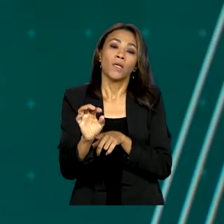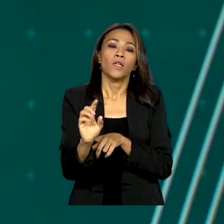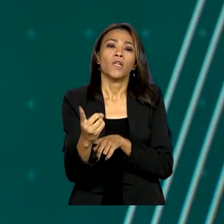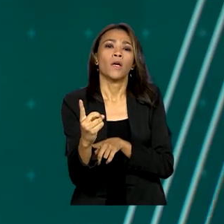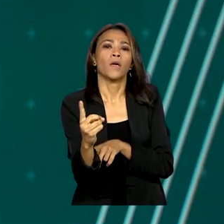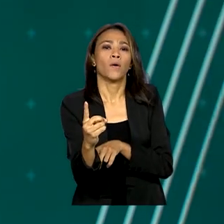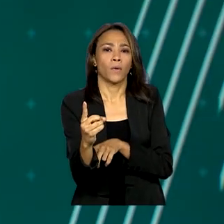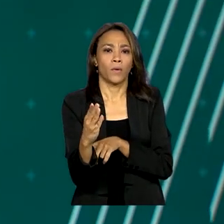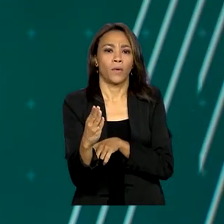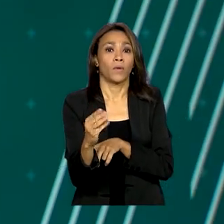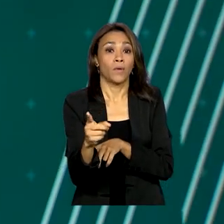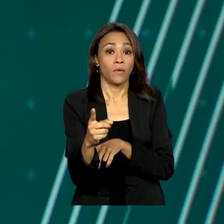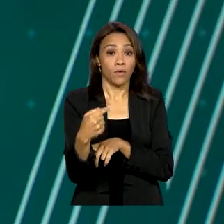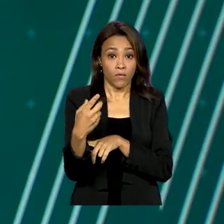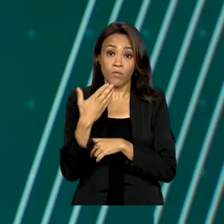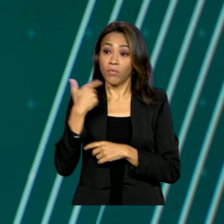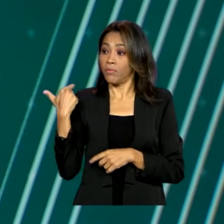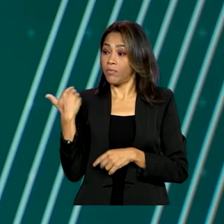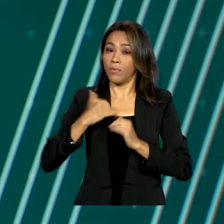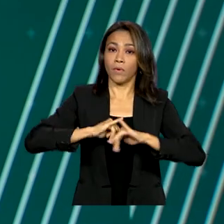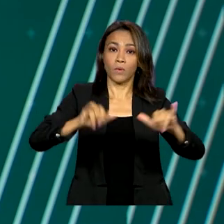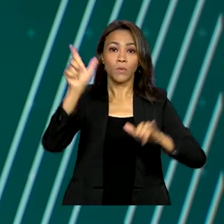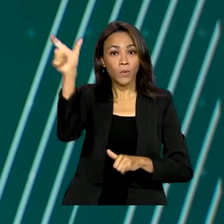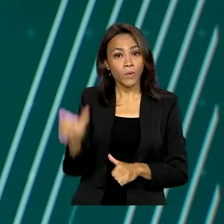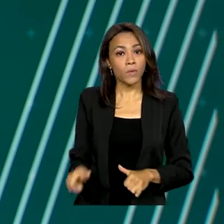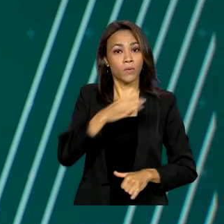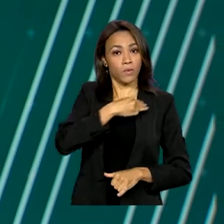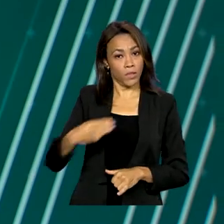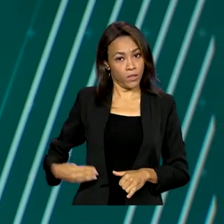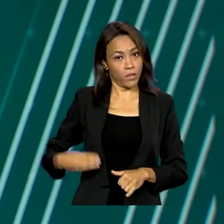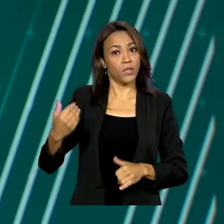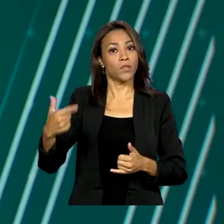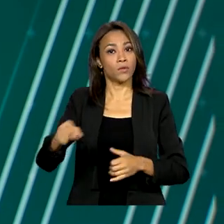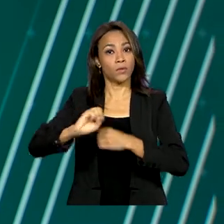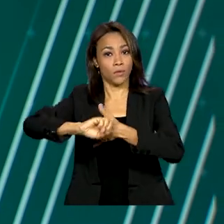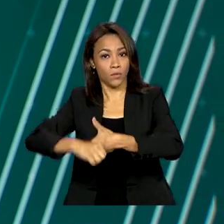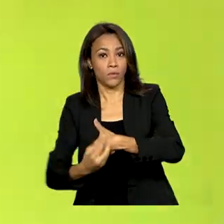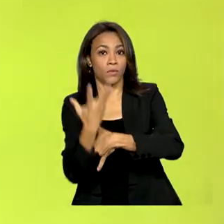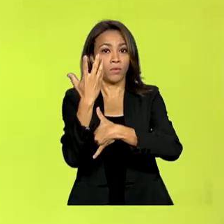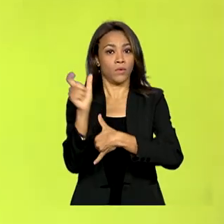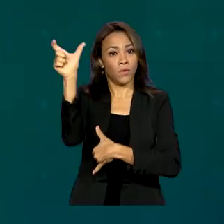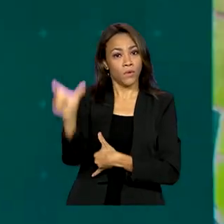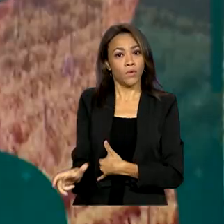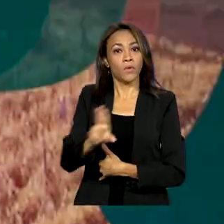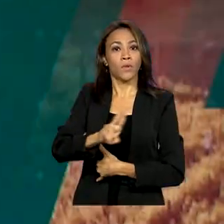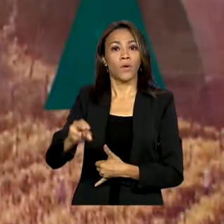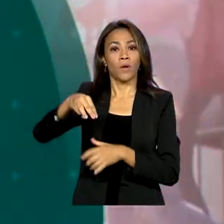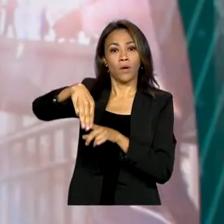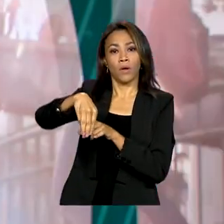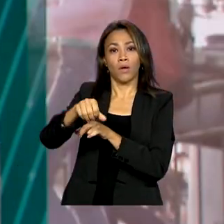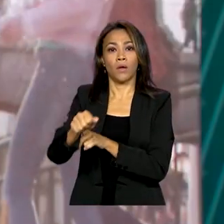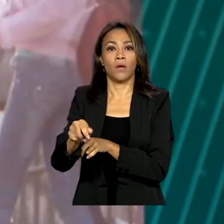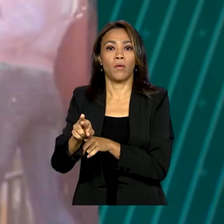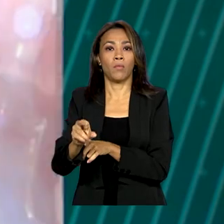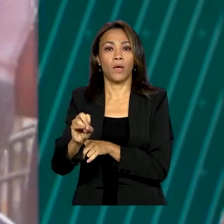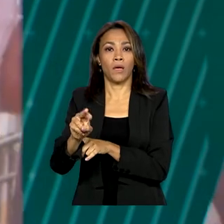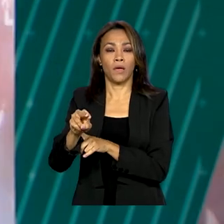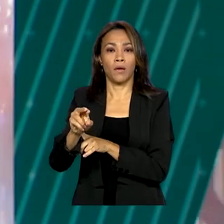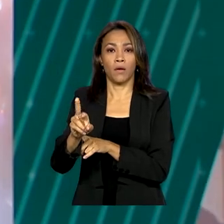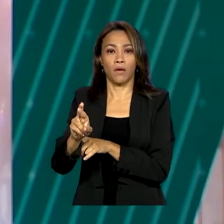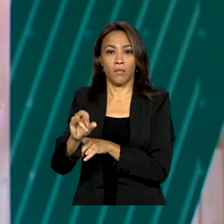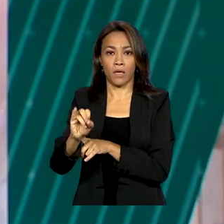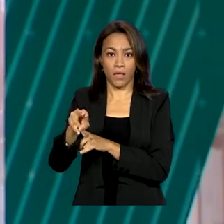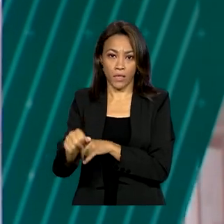no fundo Amazônia. O anúncio foi feito pela ministra do Meio Ambiente e Mudança do Clima, Marina Silva, após encontro com a ministra da